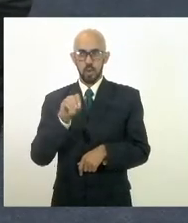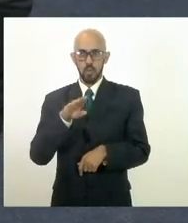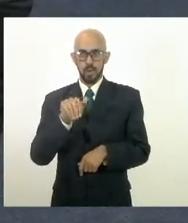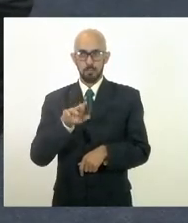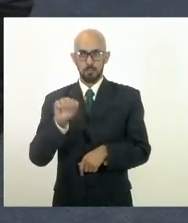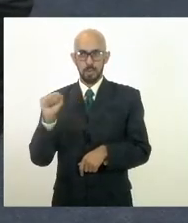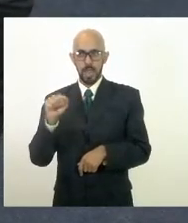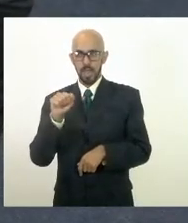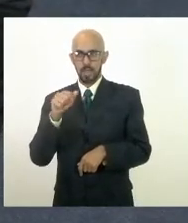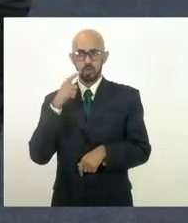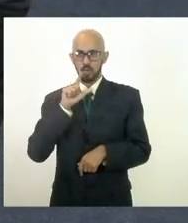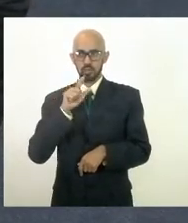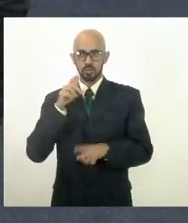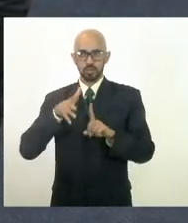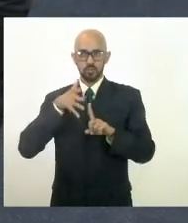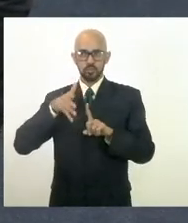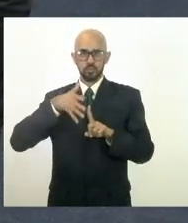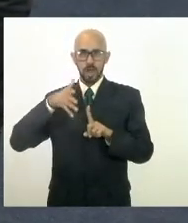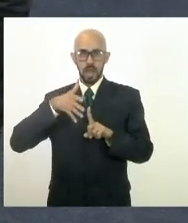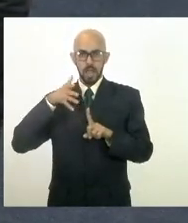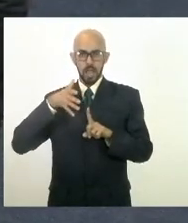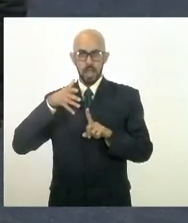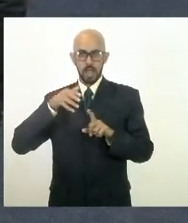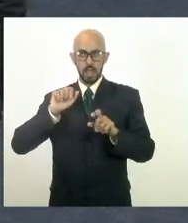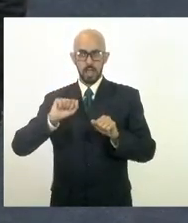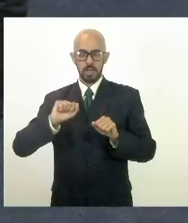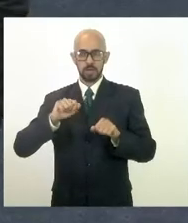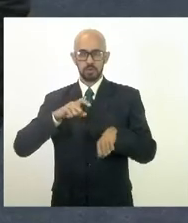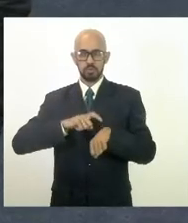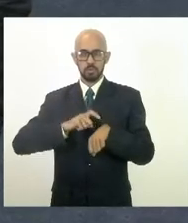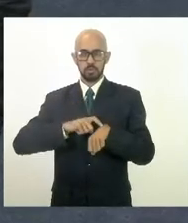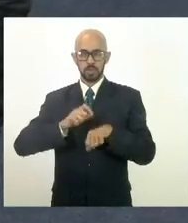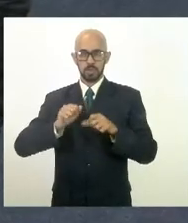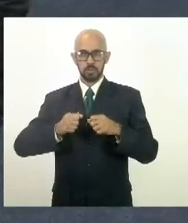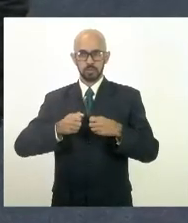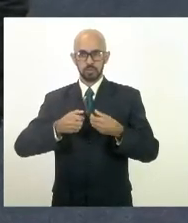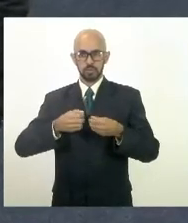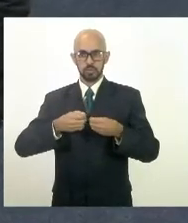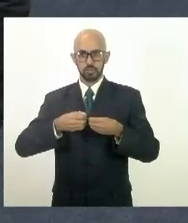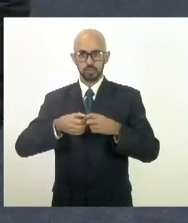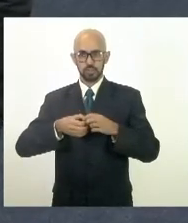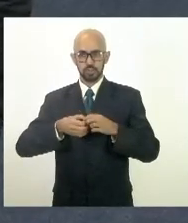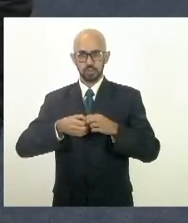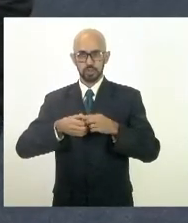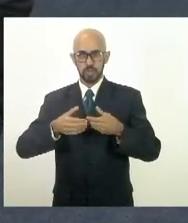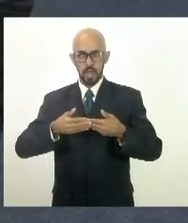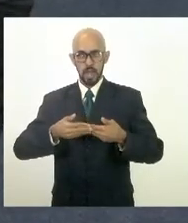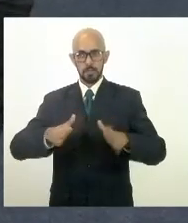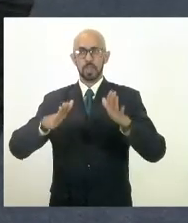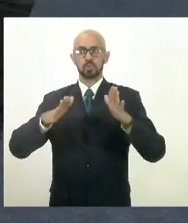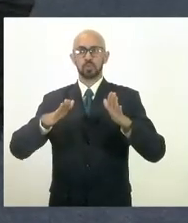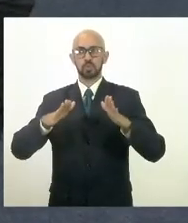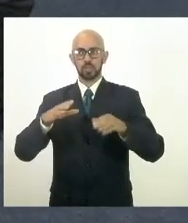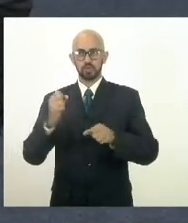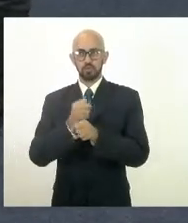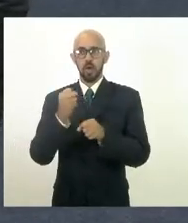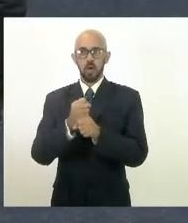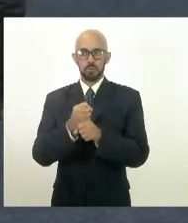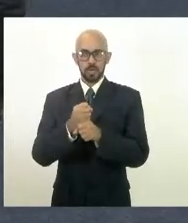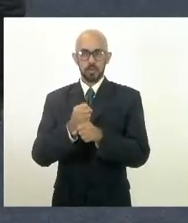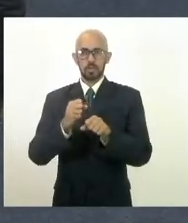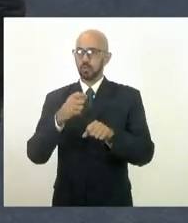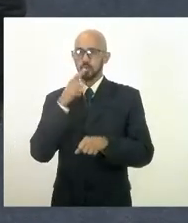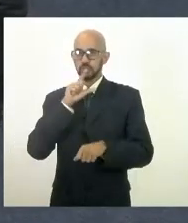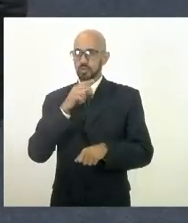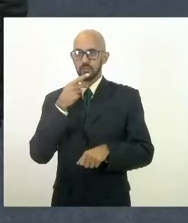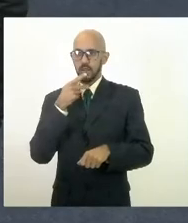lá no município de São João da Barra na cerimônia de inauguração de um campo de futebol eu não pude falar mas